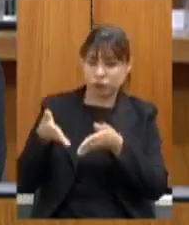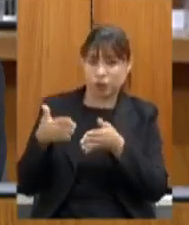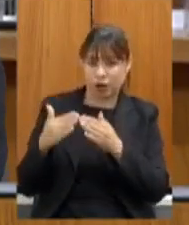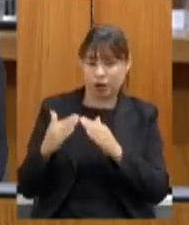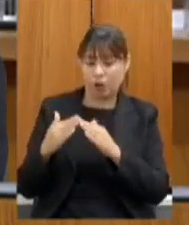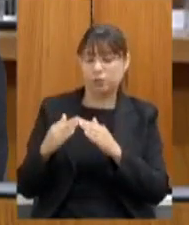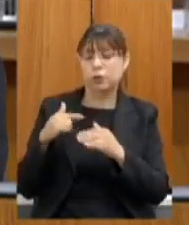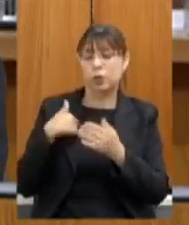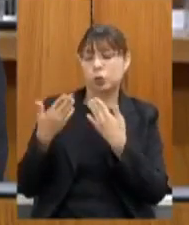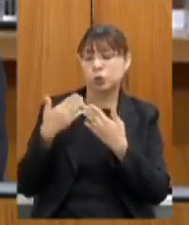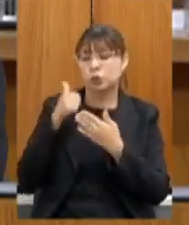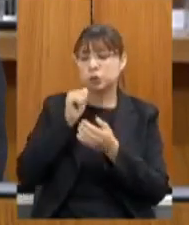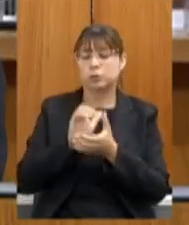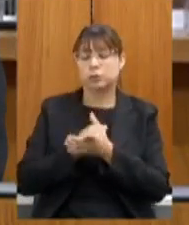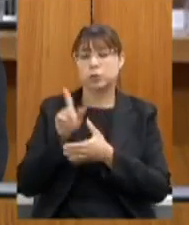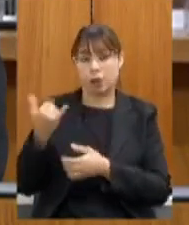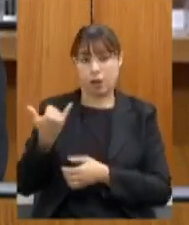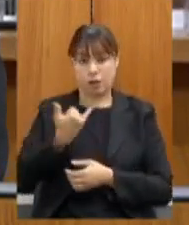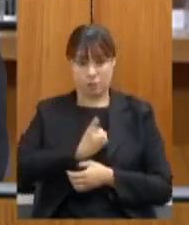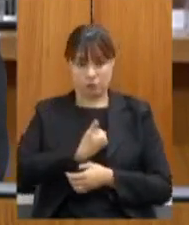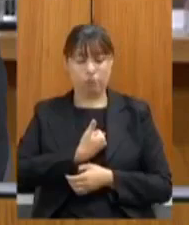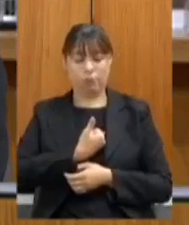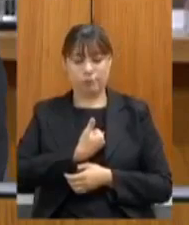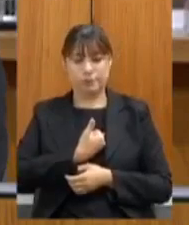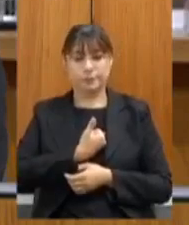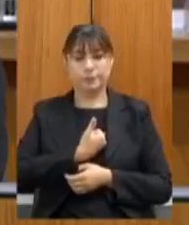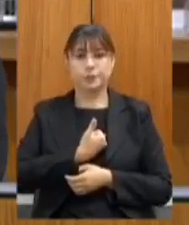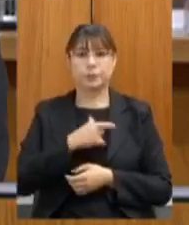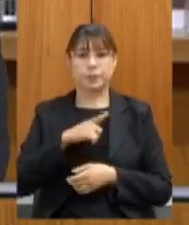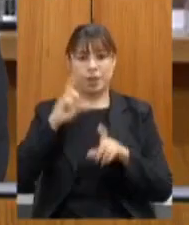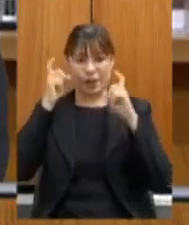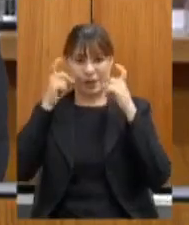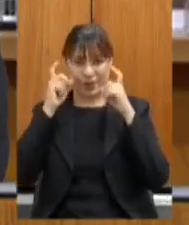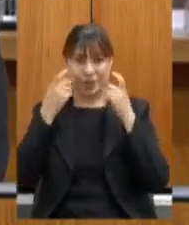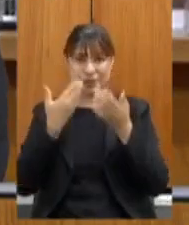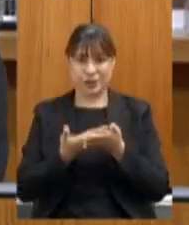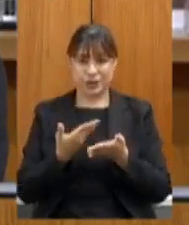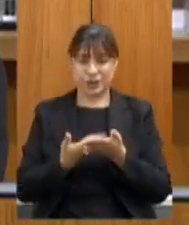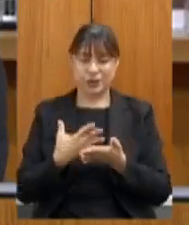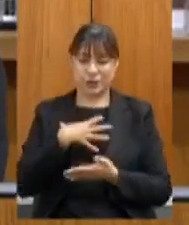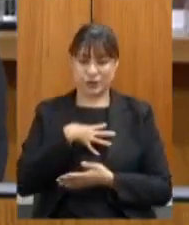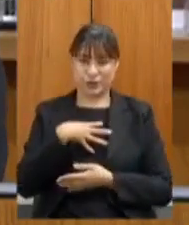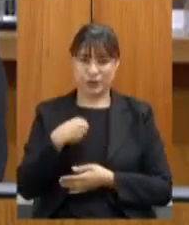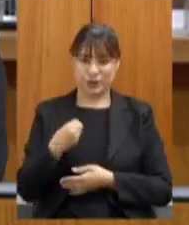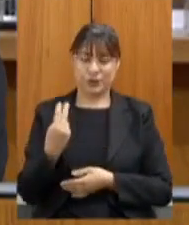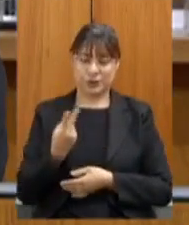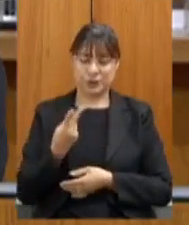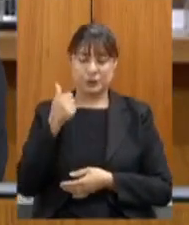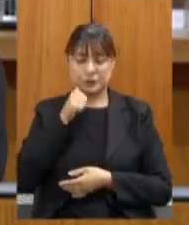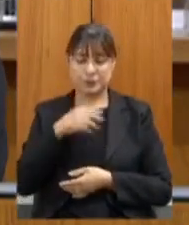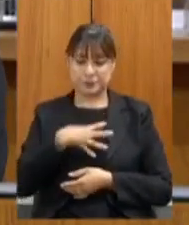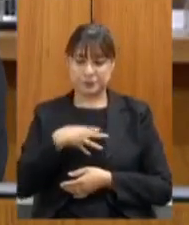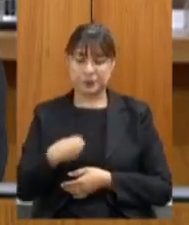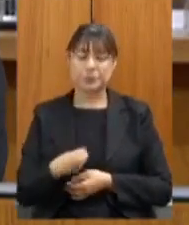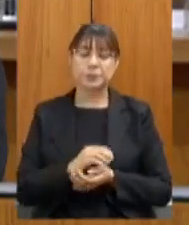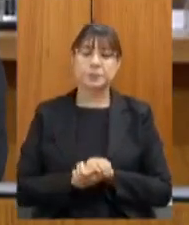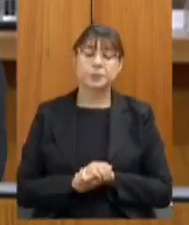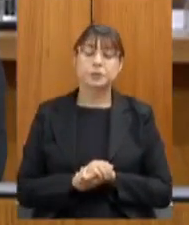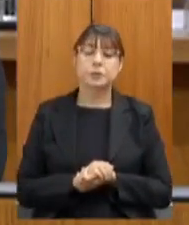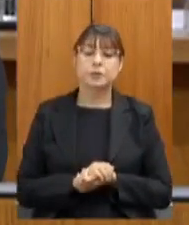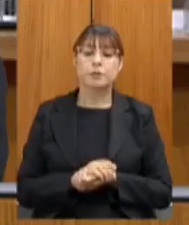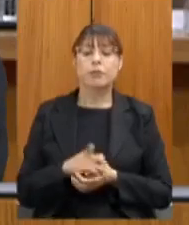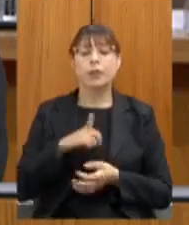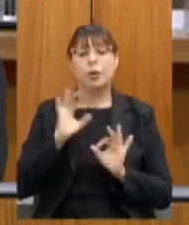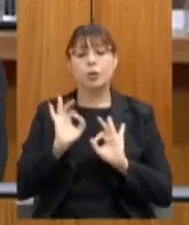esposa e ela me dizia que tinha participado de uma reunião na escola de nossas filhas e que havia um plano de